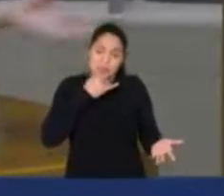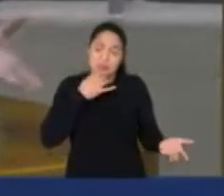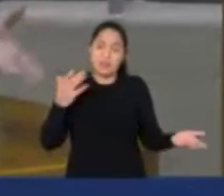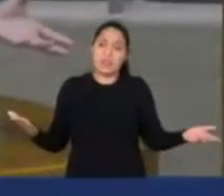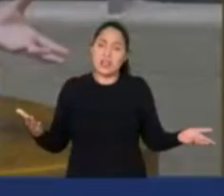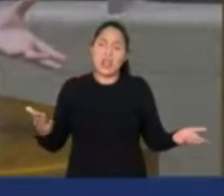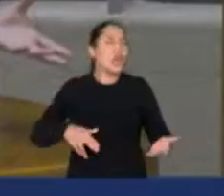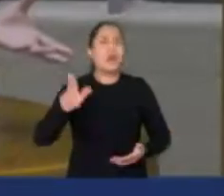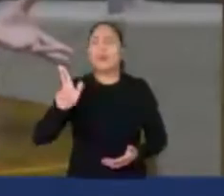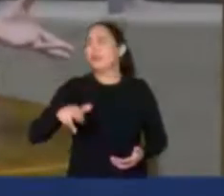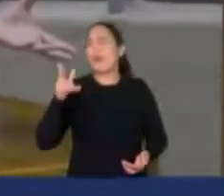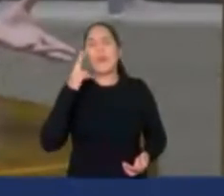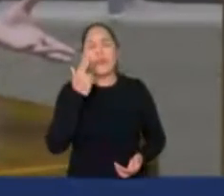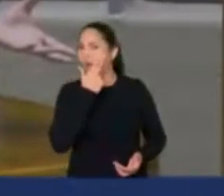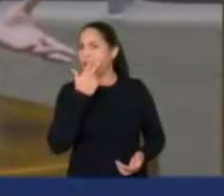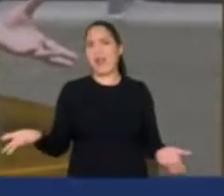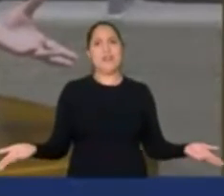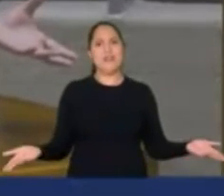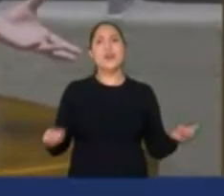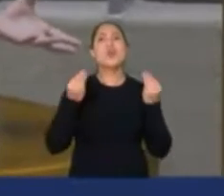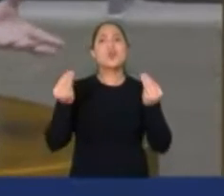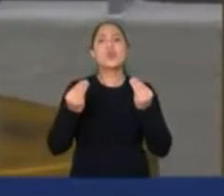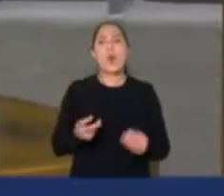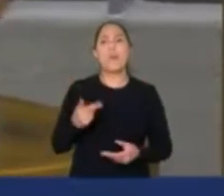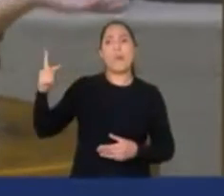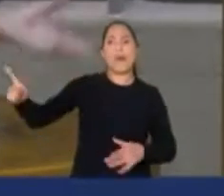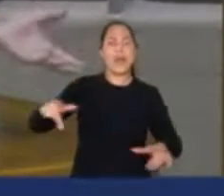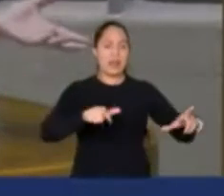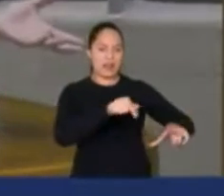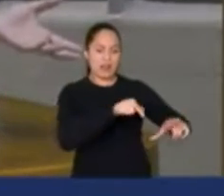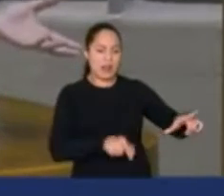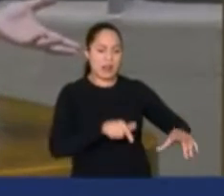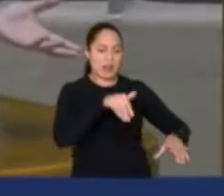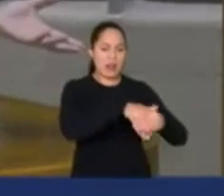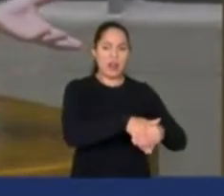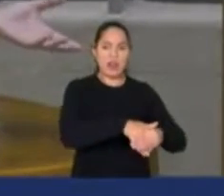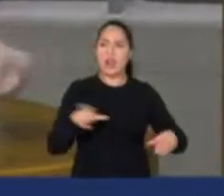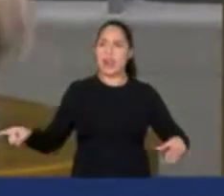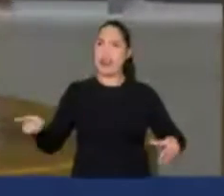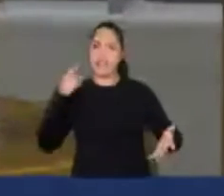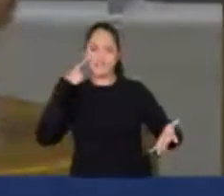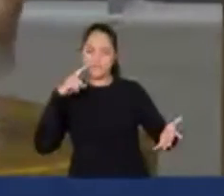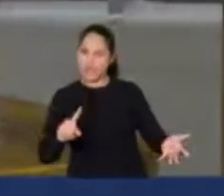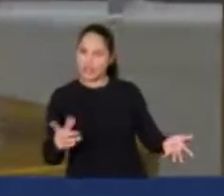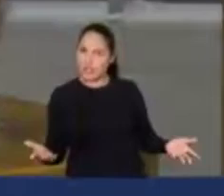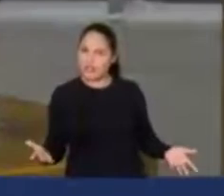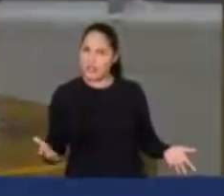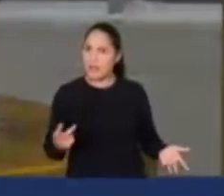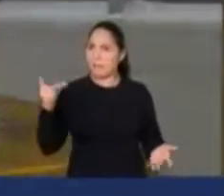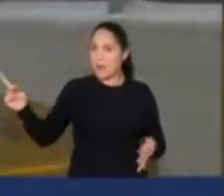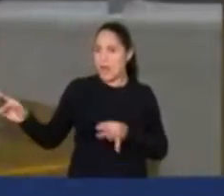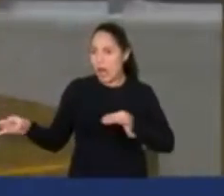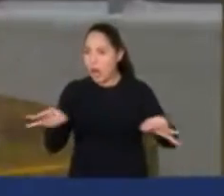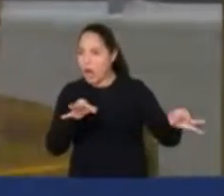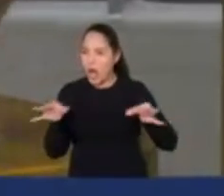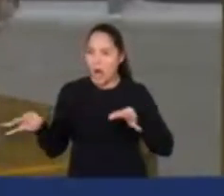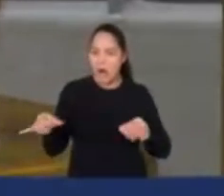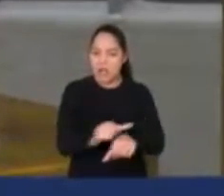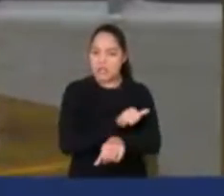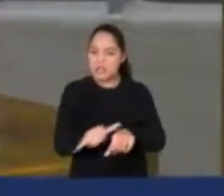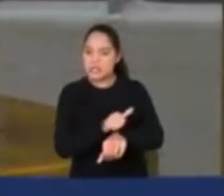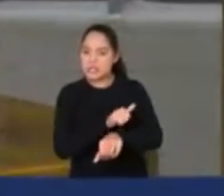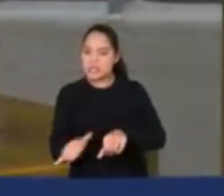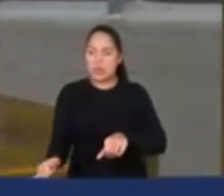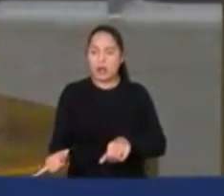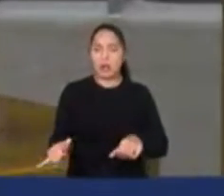vi. O cara que é eleito na urna eletrônica diz que a eleição foi fraudada. Mas ele prepara terreno para deslegitimar